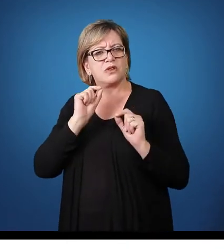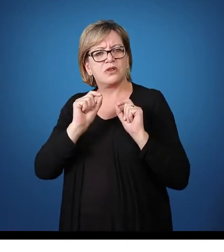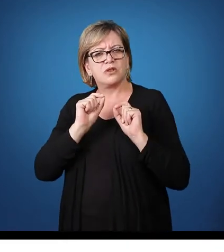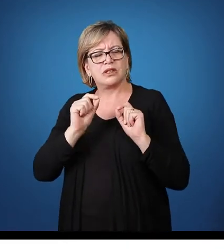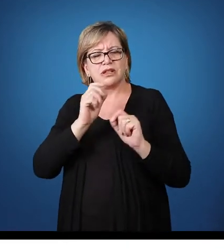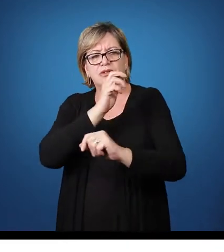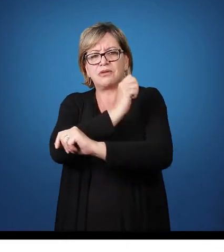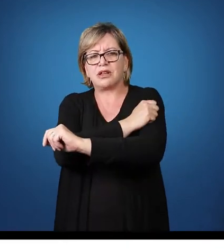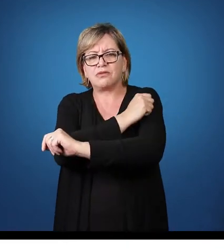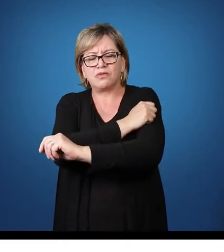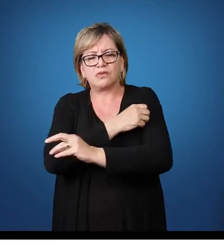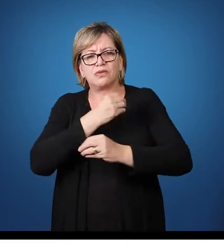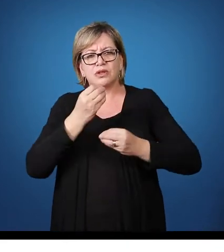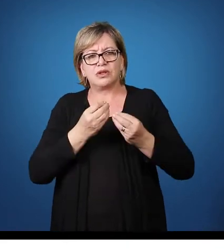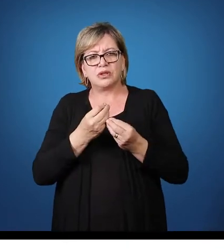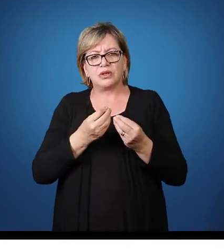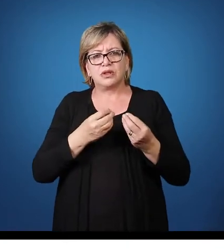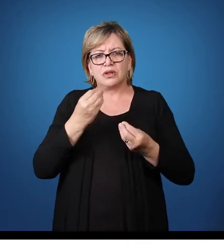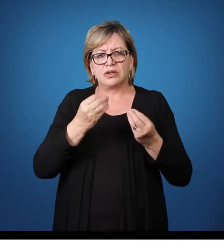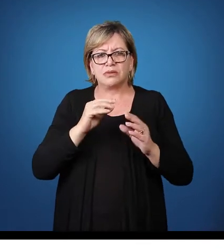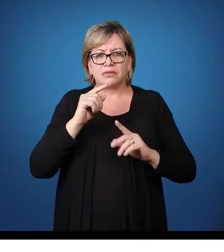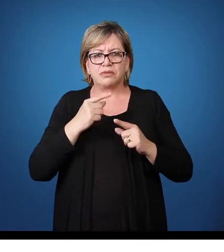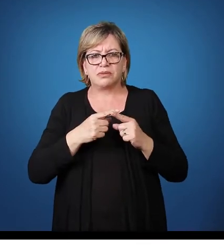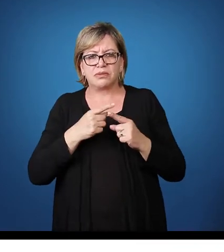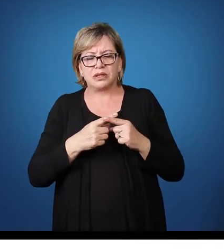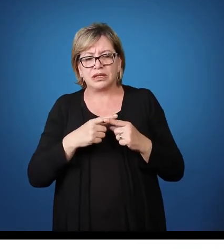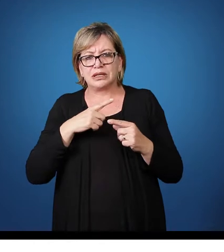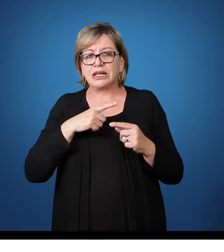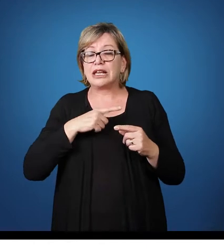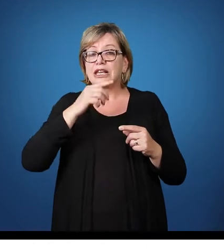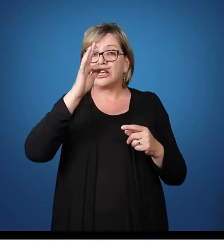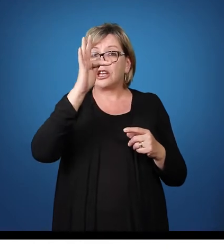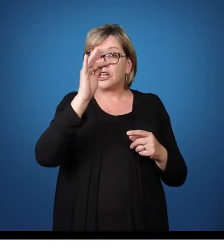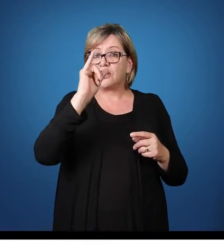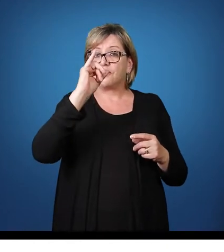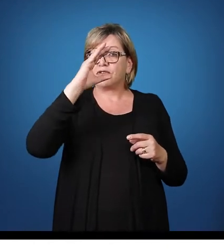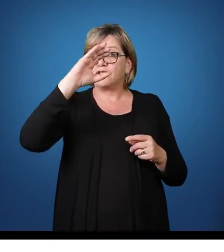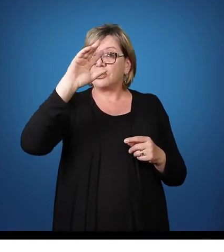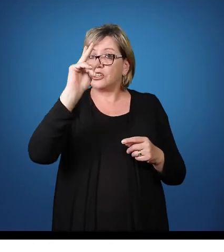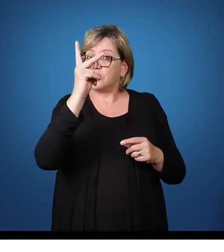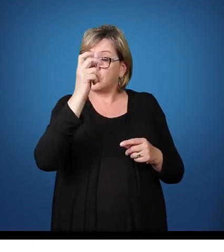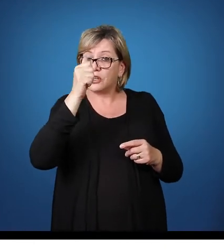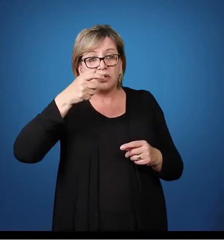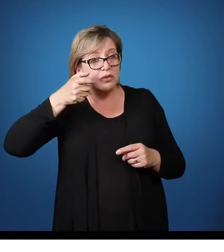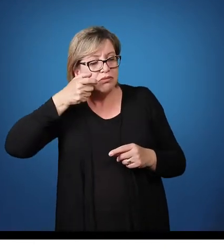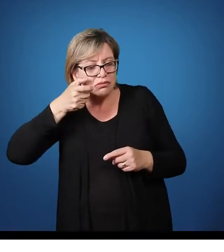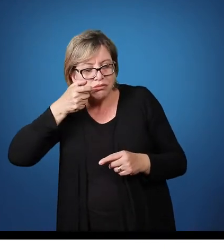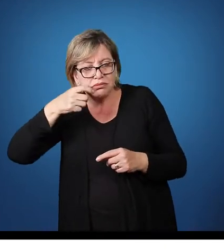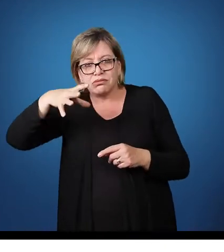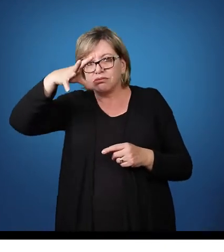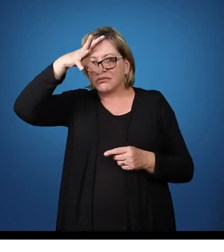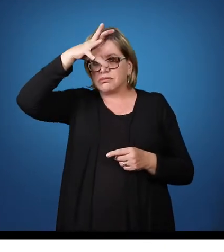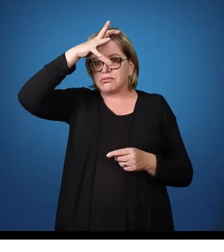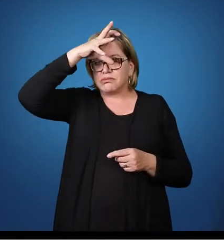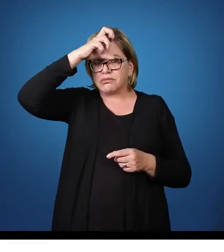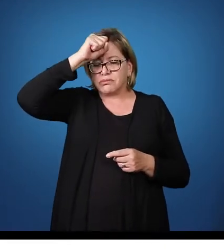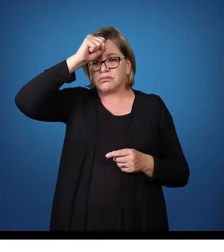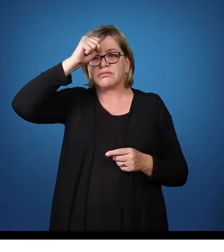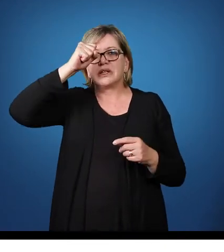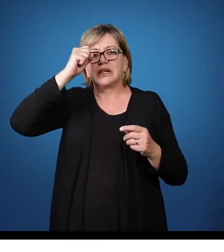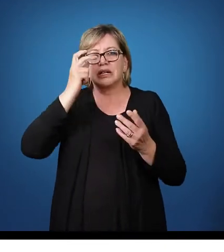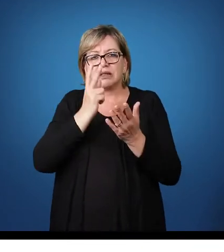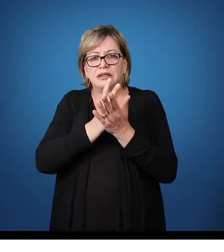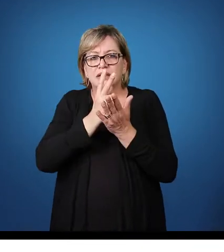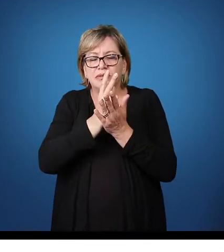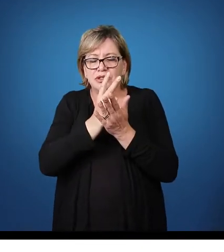de cada aluno Porque a gente trabalha com algumas fichas de monitoramento de aprendizagem Então, através dessas fichas de monitoramento A gente consegue